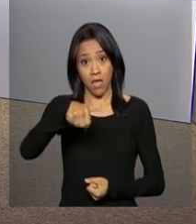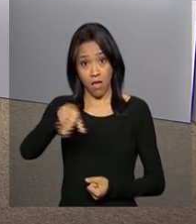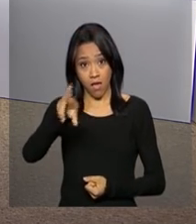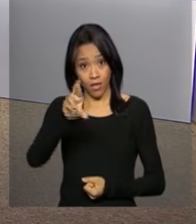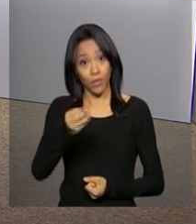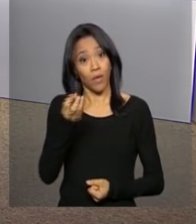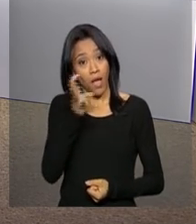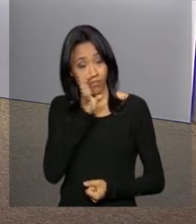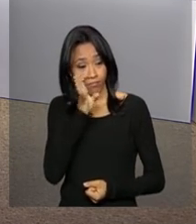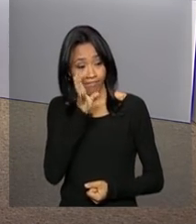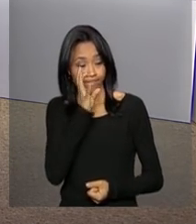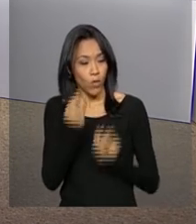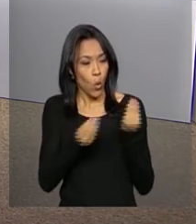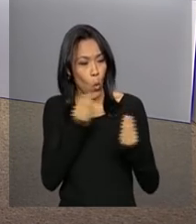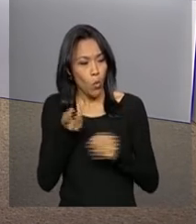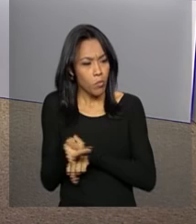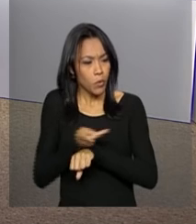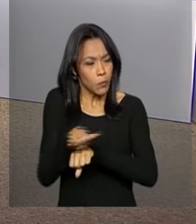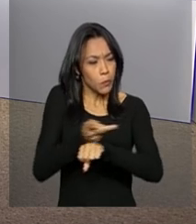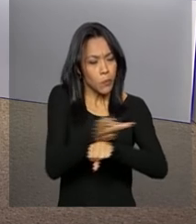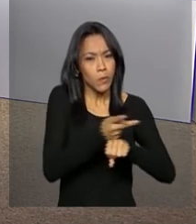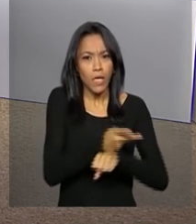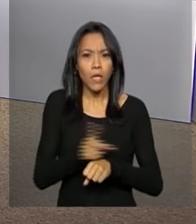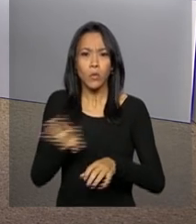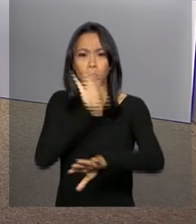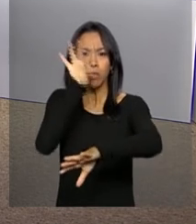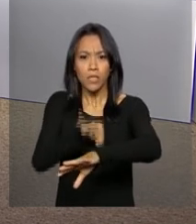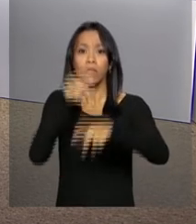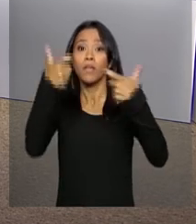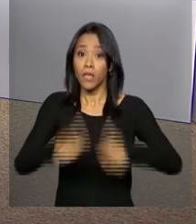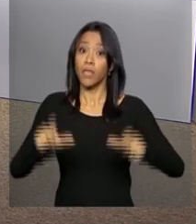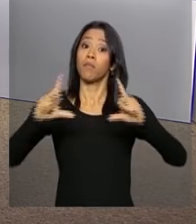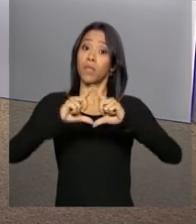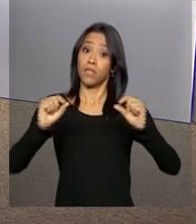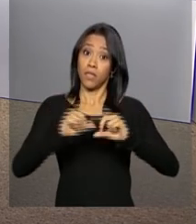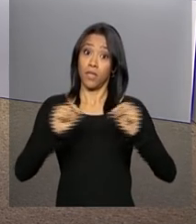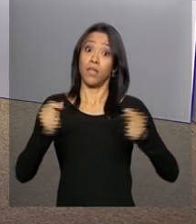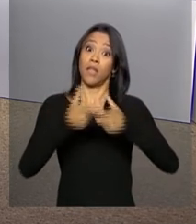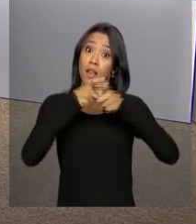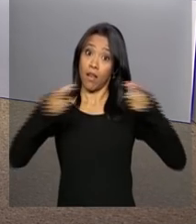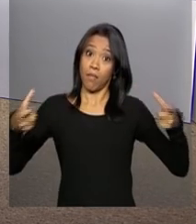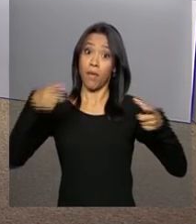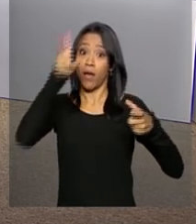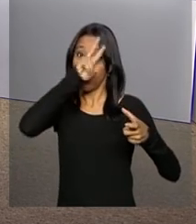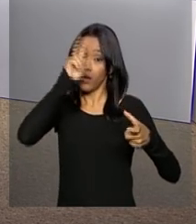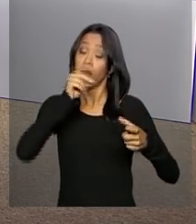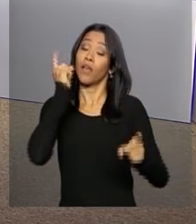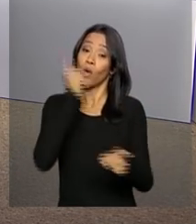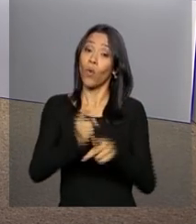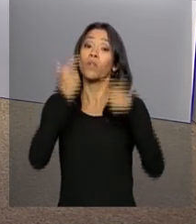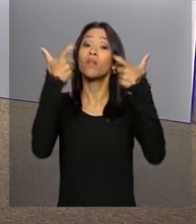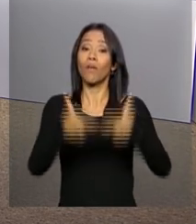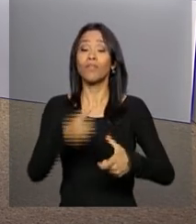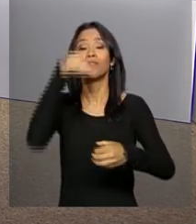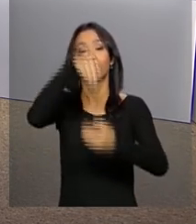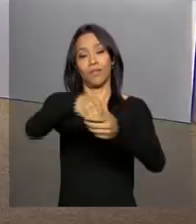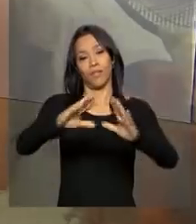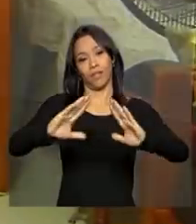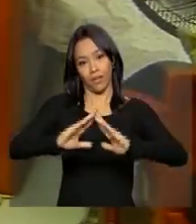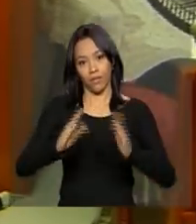acompanhou o trabalho de caça-mosquito em Brasília e é sempre bom lembrar que grande parte dos focos está dentro de casa.